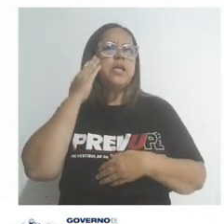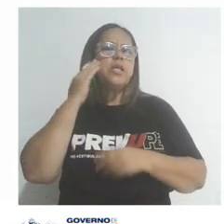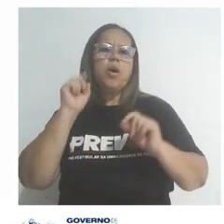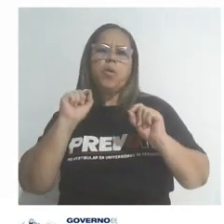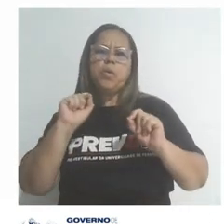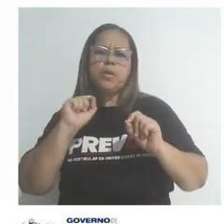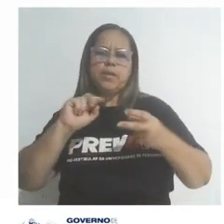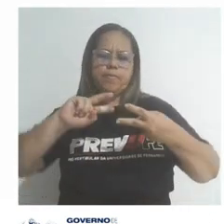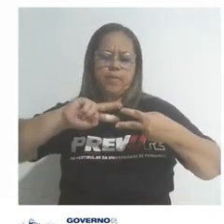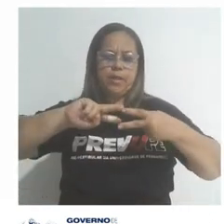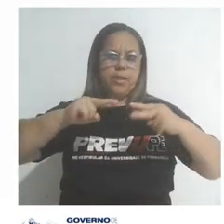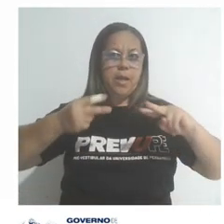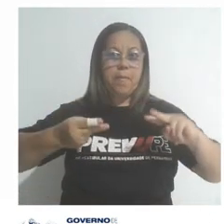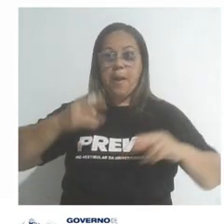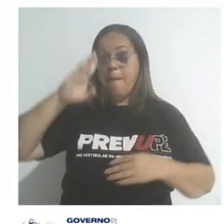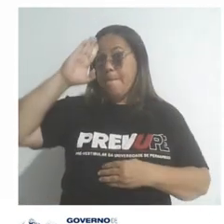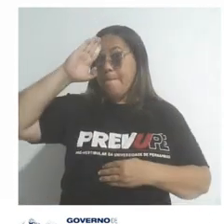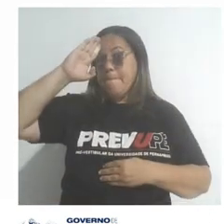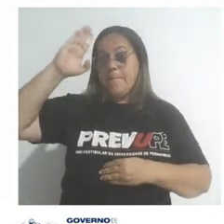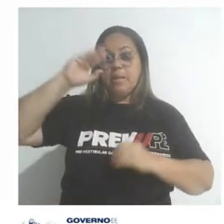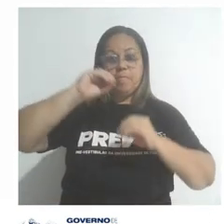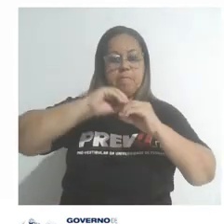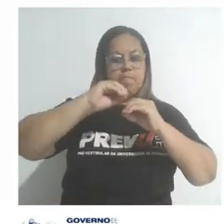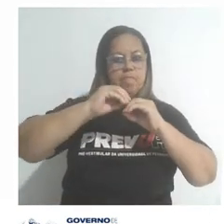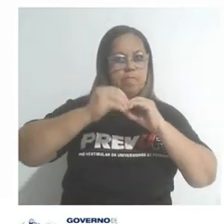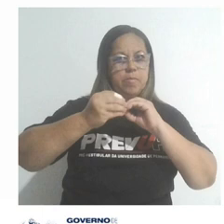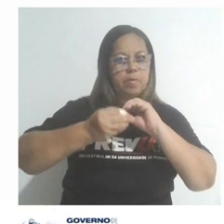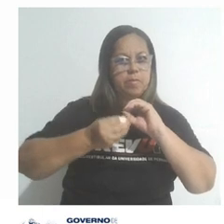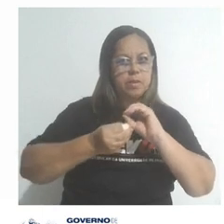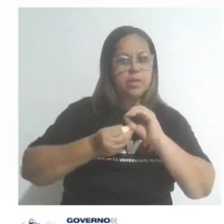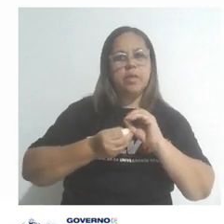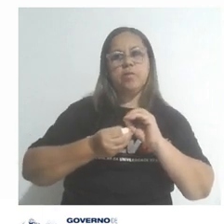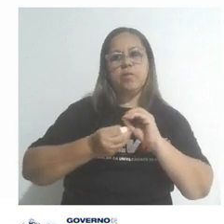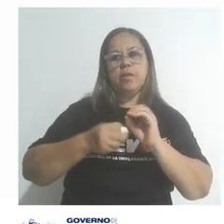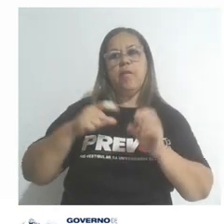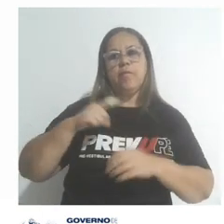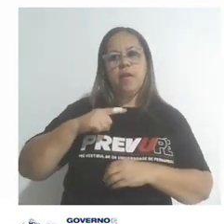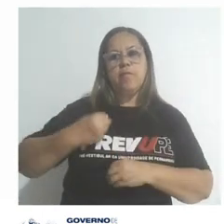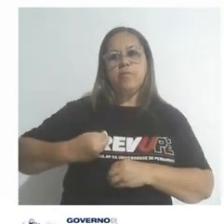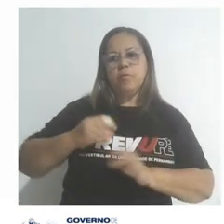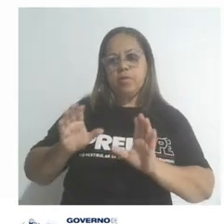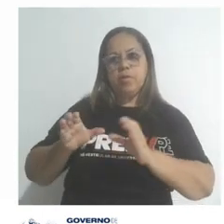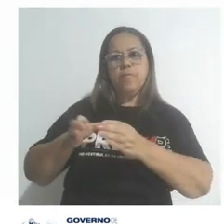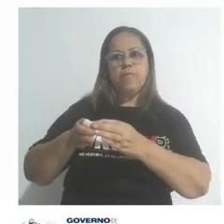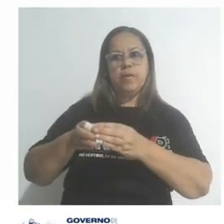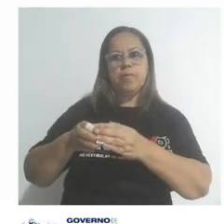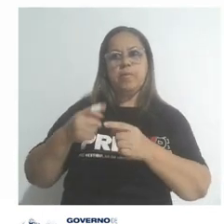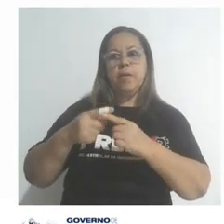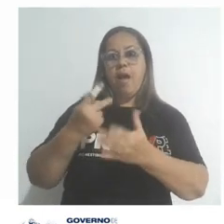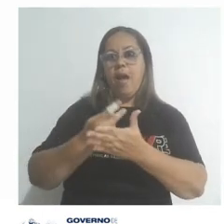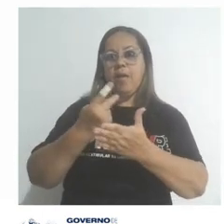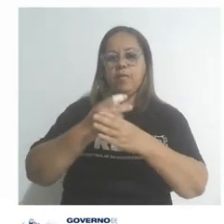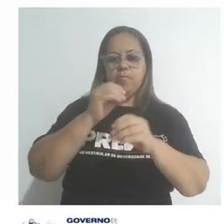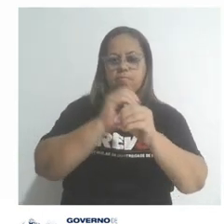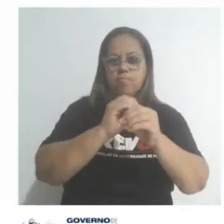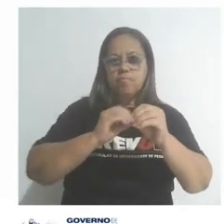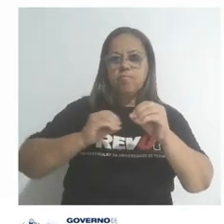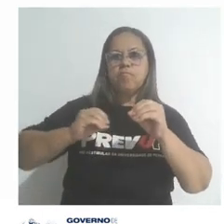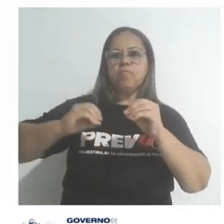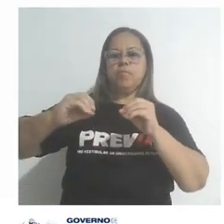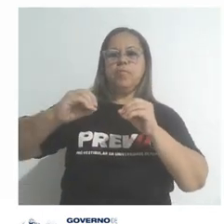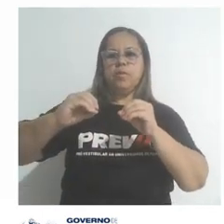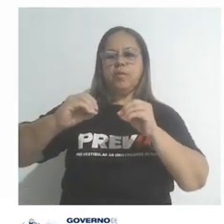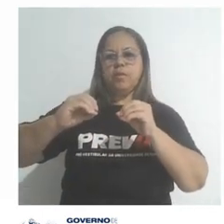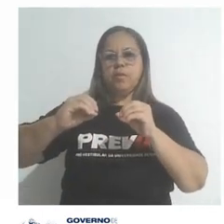o DNA é a principal molécula participante da reprodução dos seres vivos. Então, para isso, ele duplica-se, ele usa esse emparelhamento das